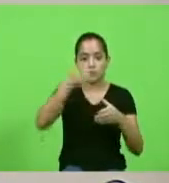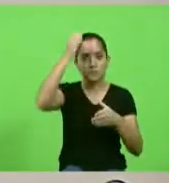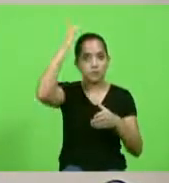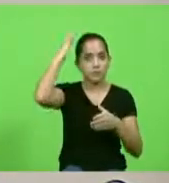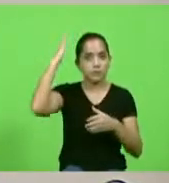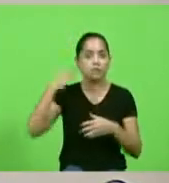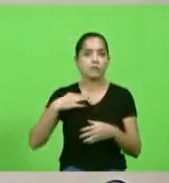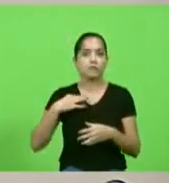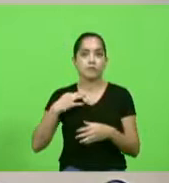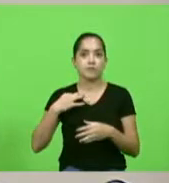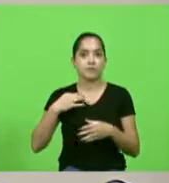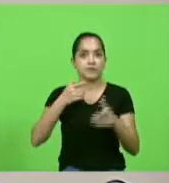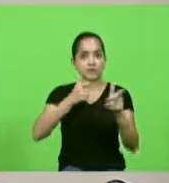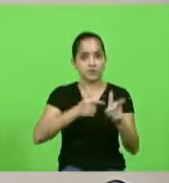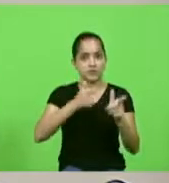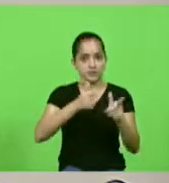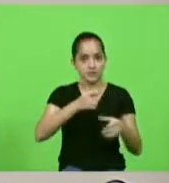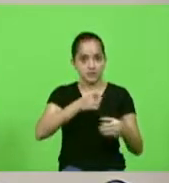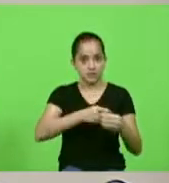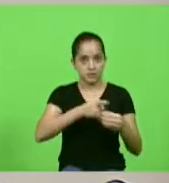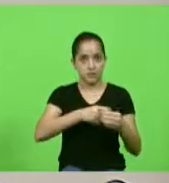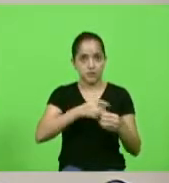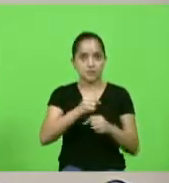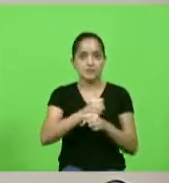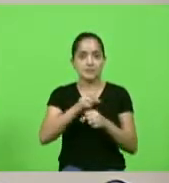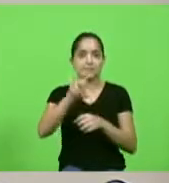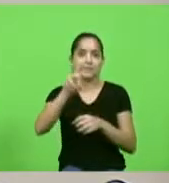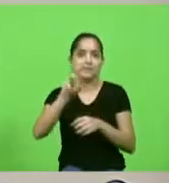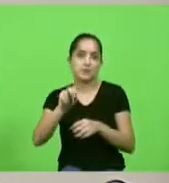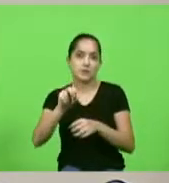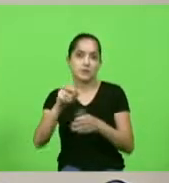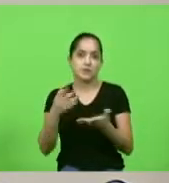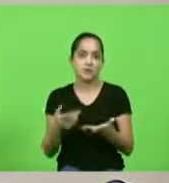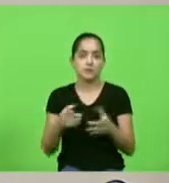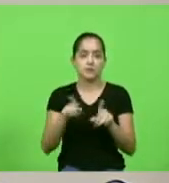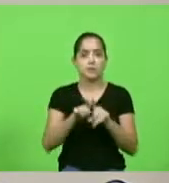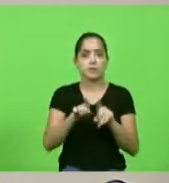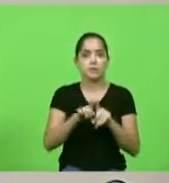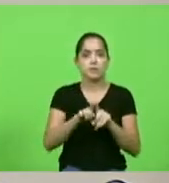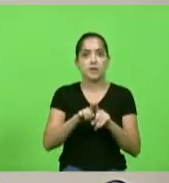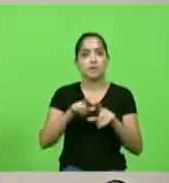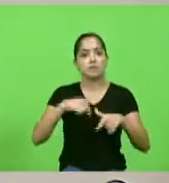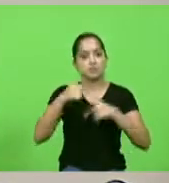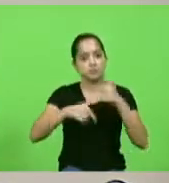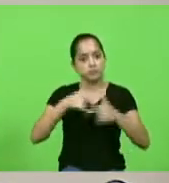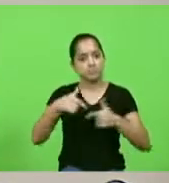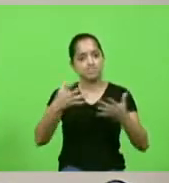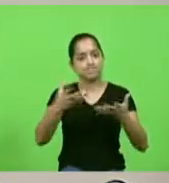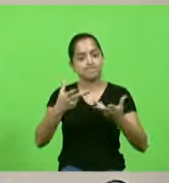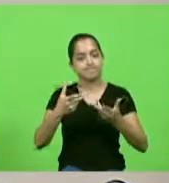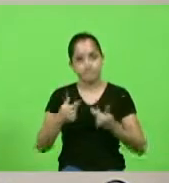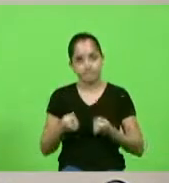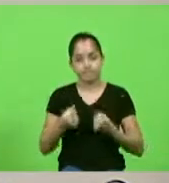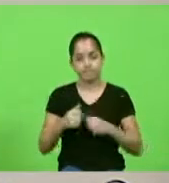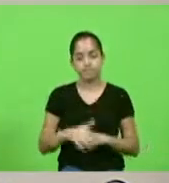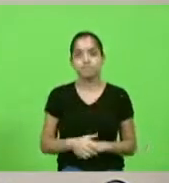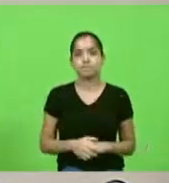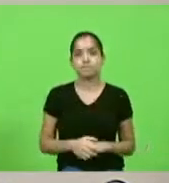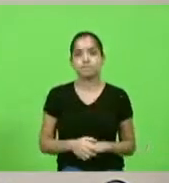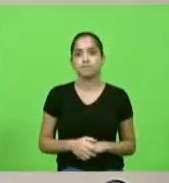de Caçador pelos seus 50 anos de fundação e pela atuação exemplar no município de Caçador